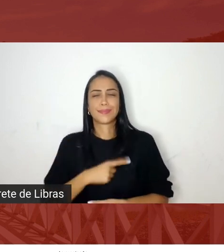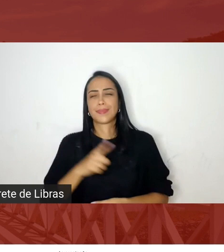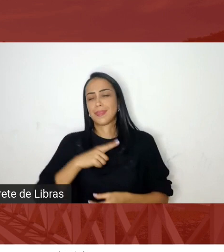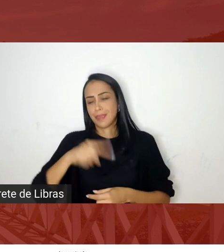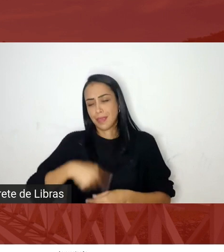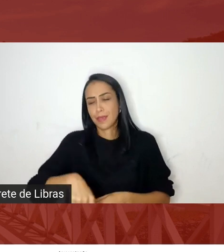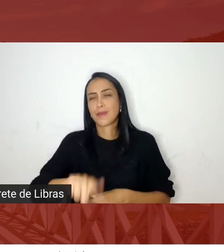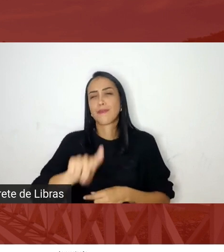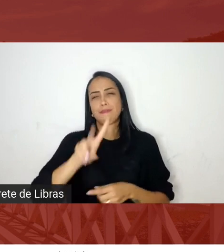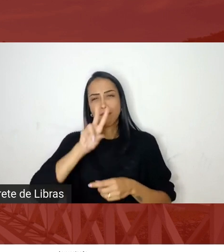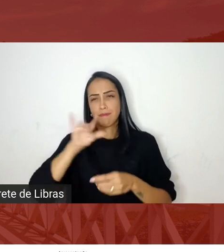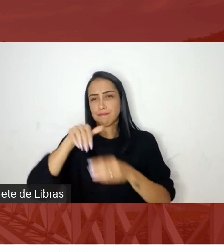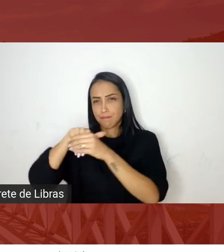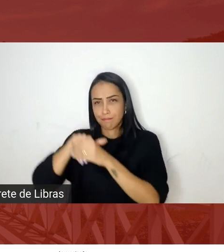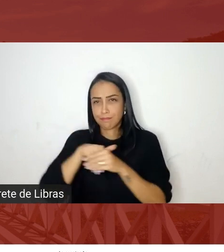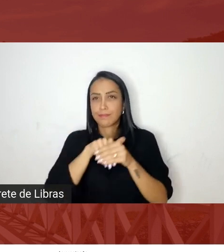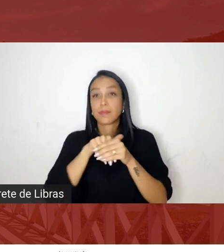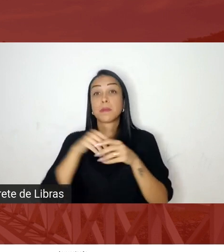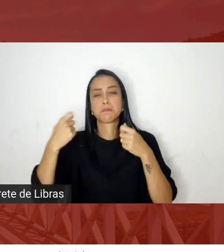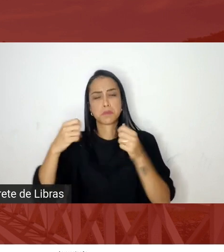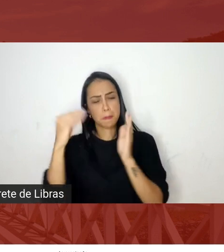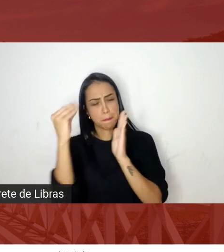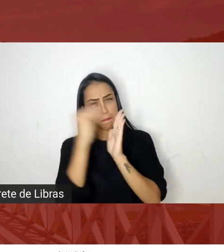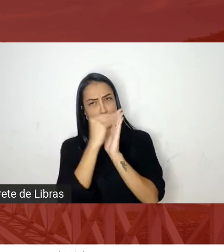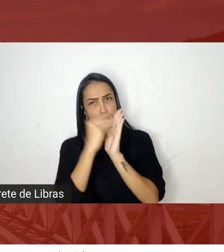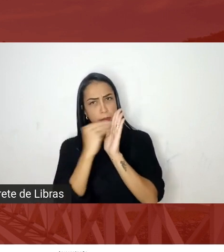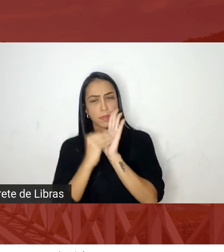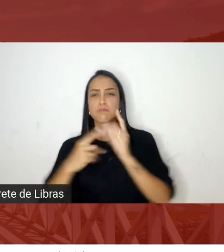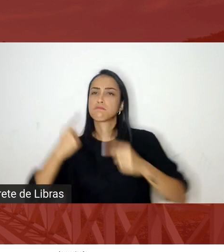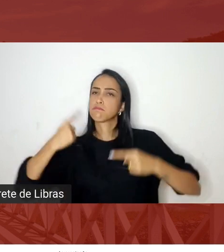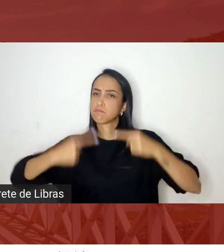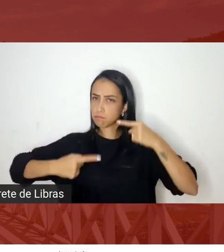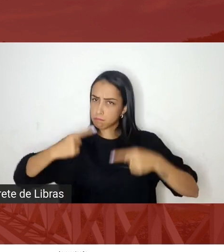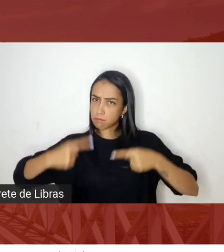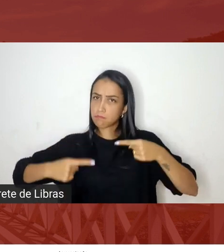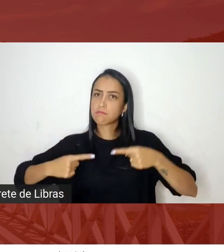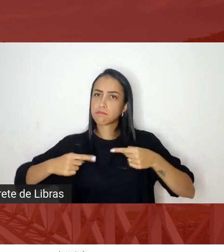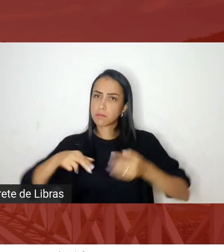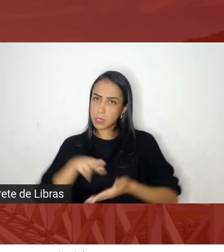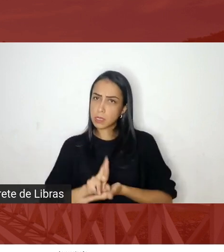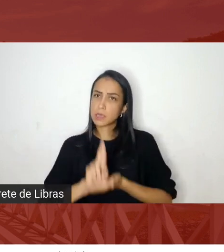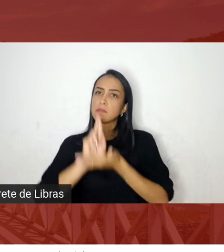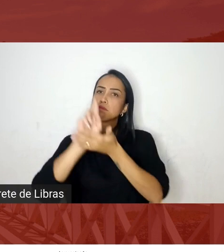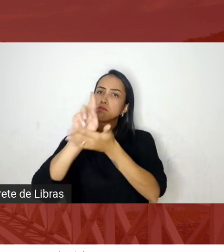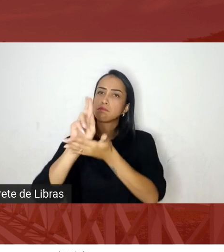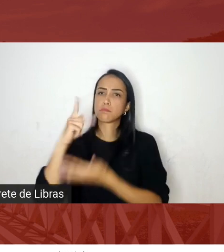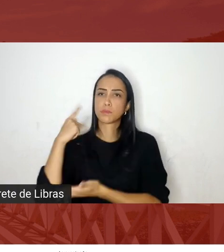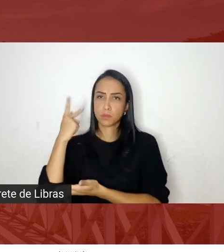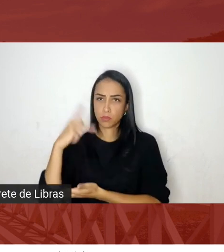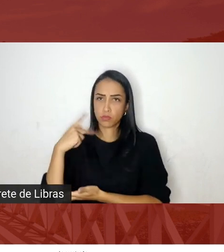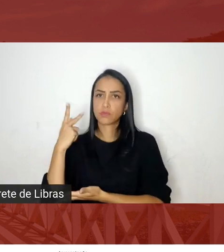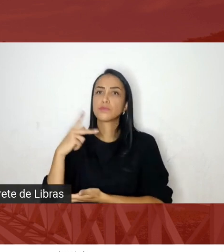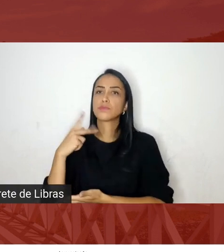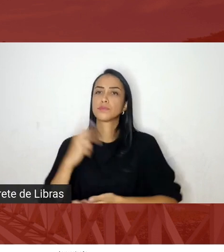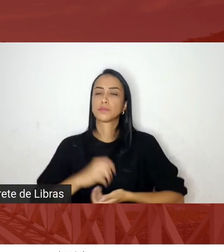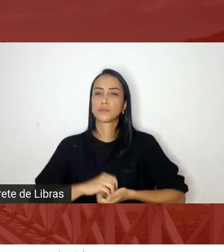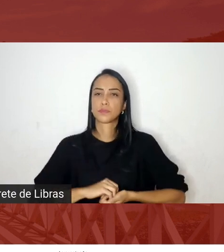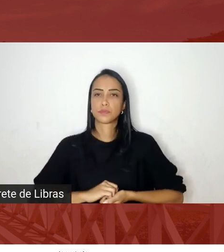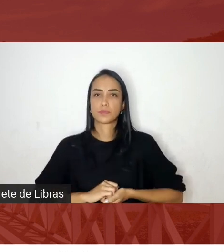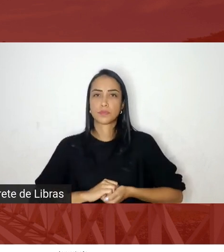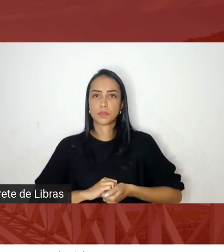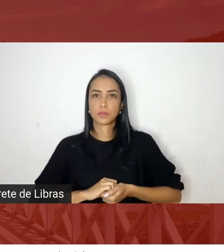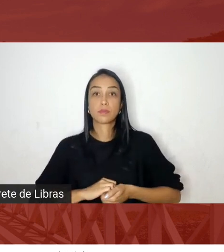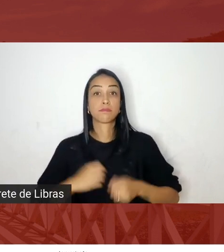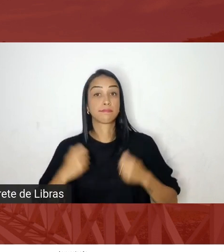colocar isso na nossa agenda discursiva com as representações políticas né é